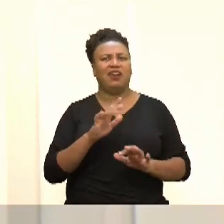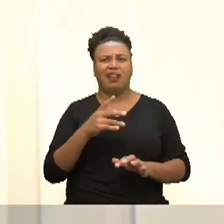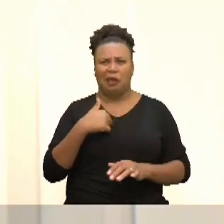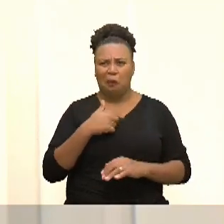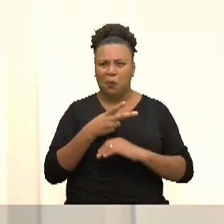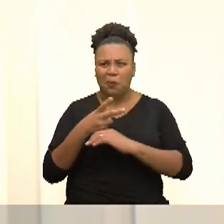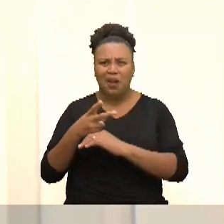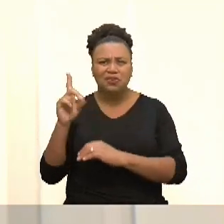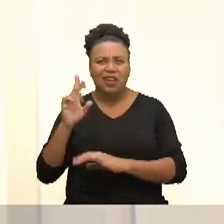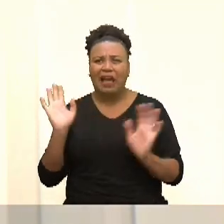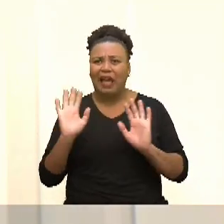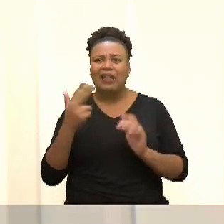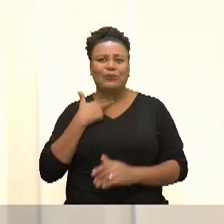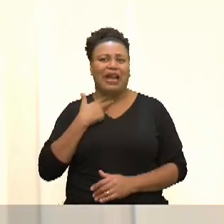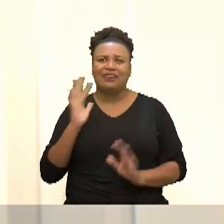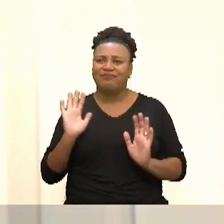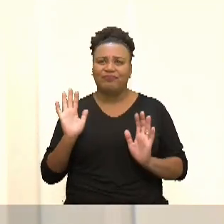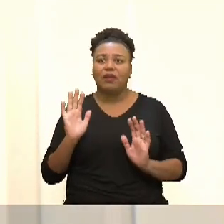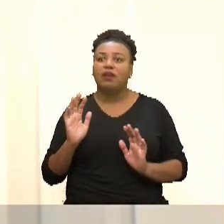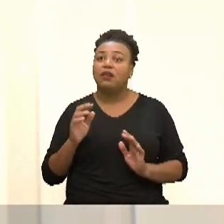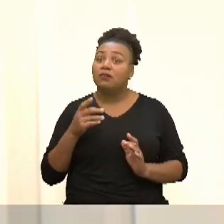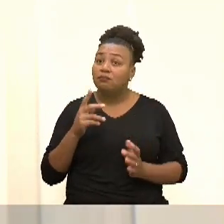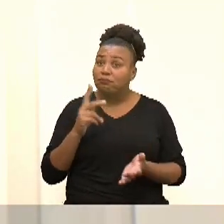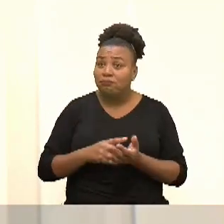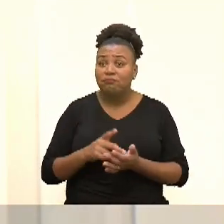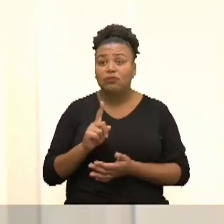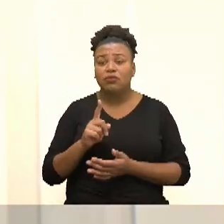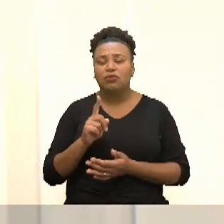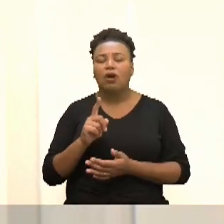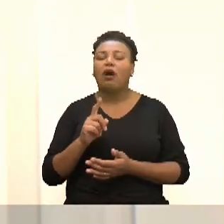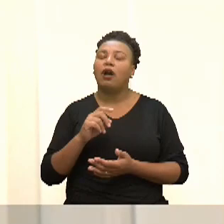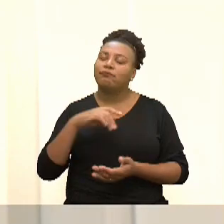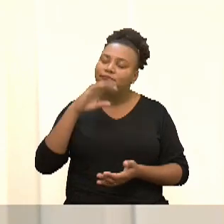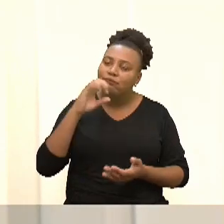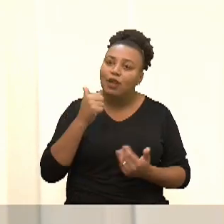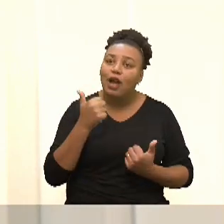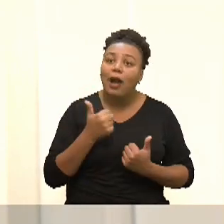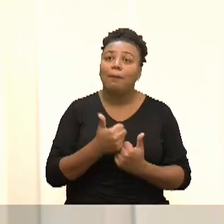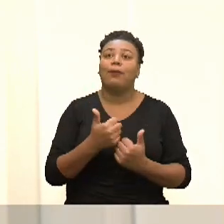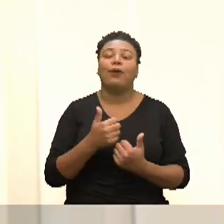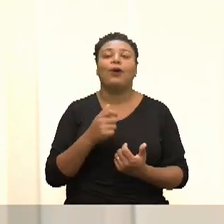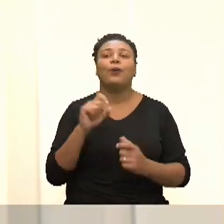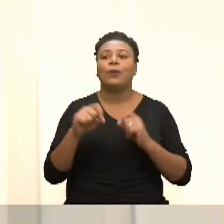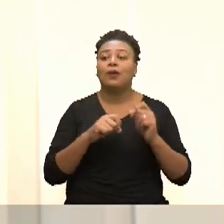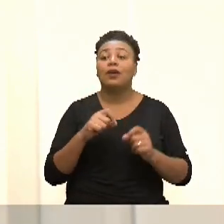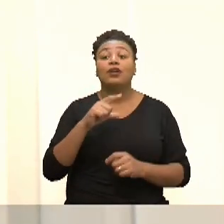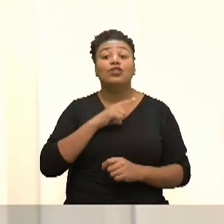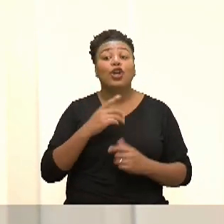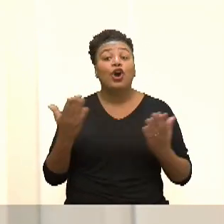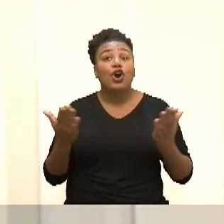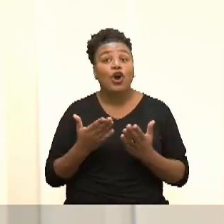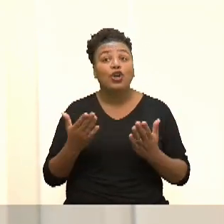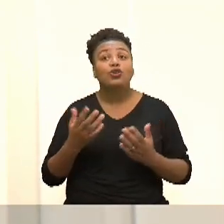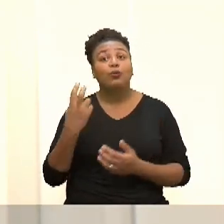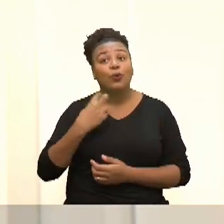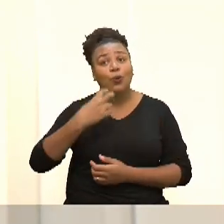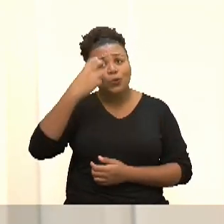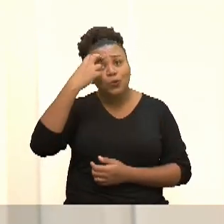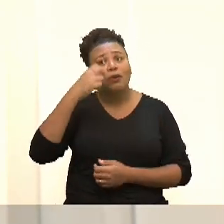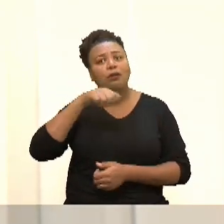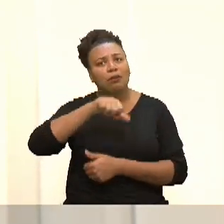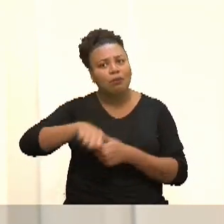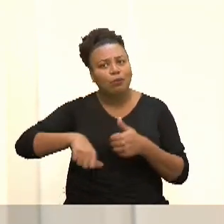atrás dos meus direitos porque não vai dar em nada. E isso só chancela o que a gente tem hoje como uma cultura que está